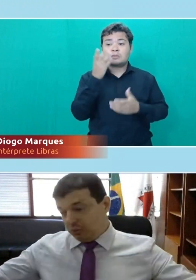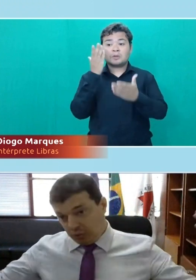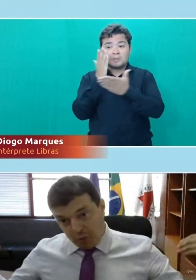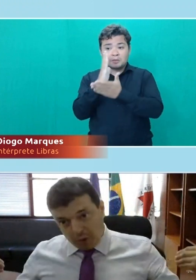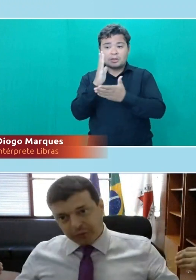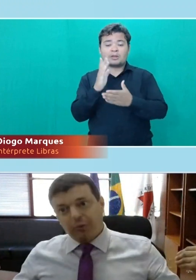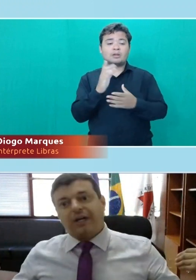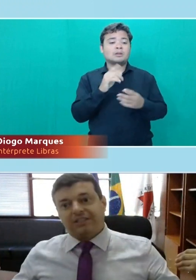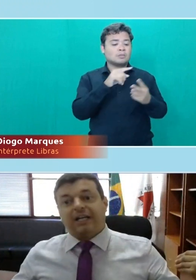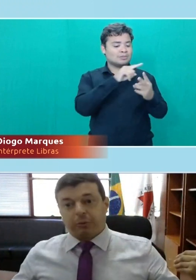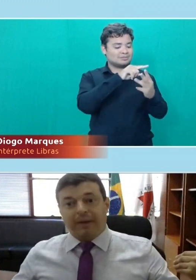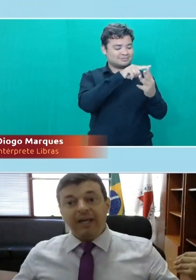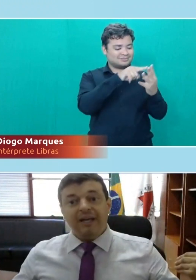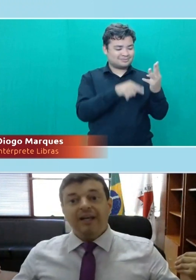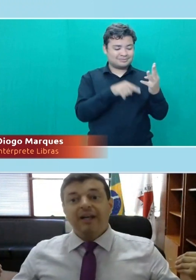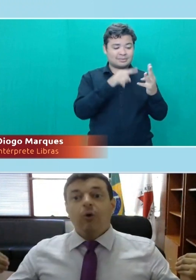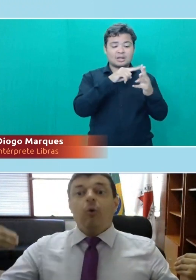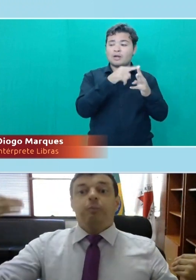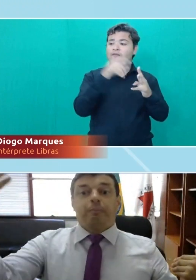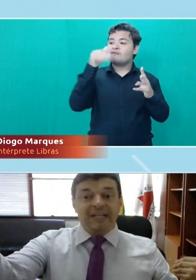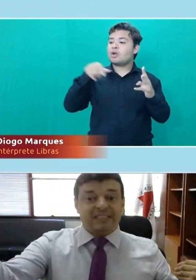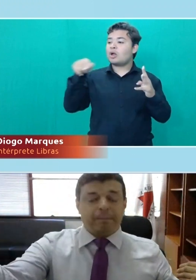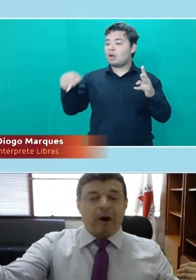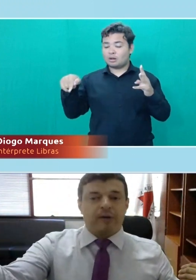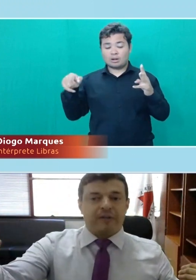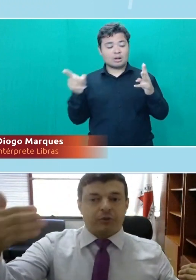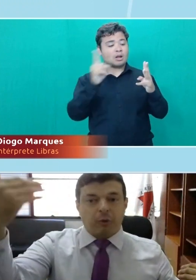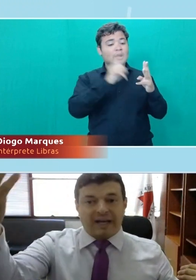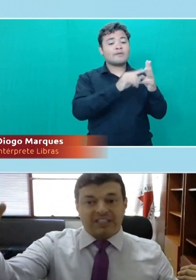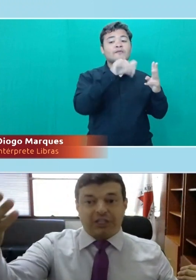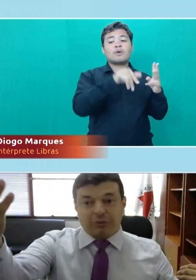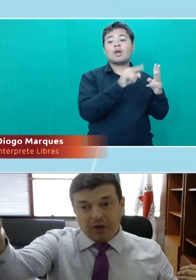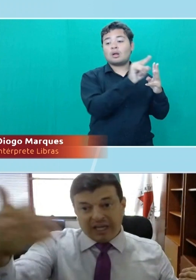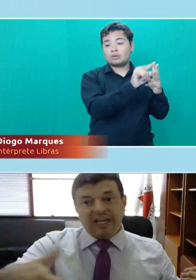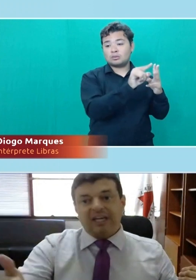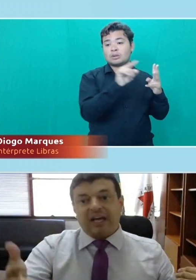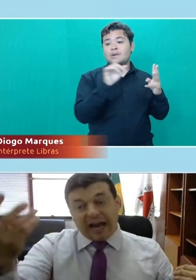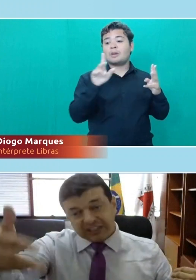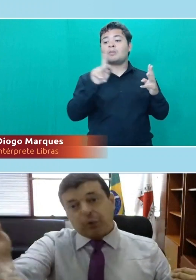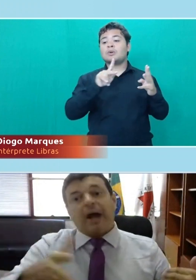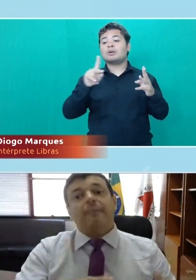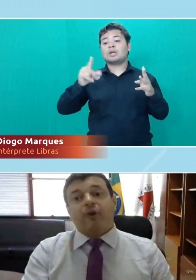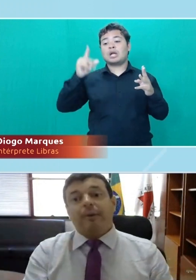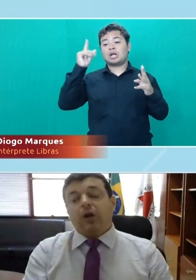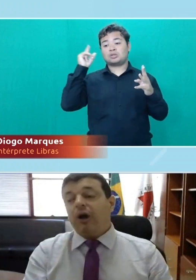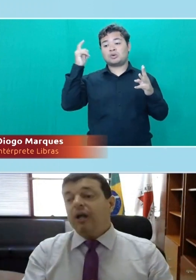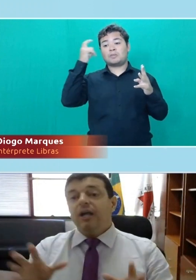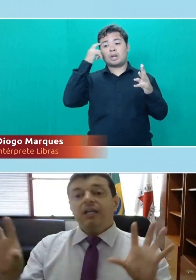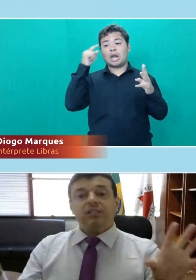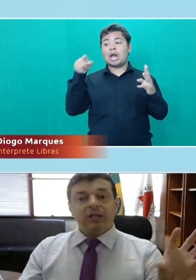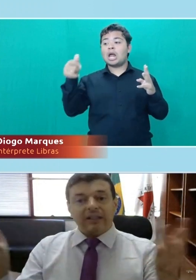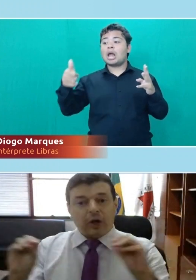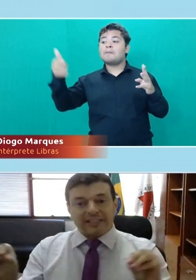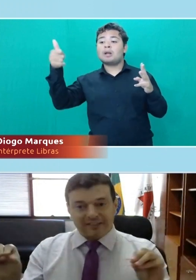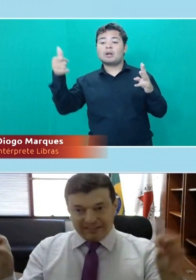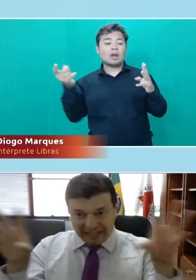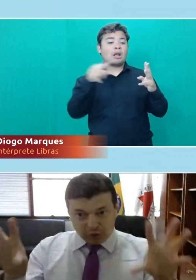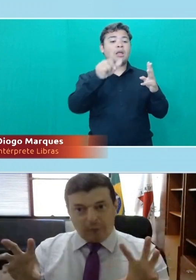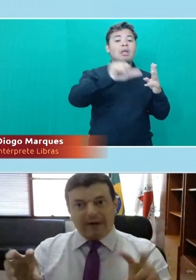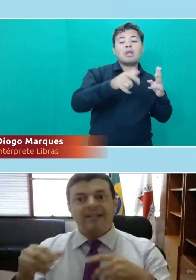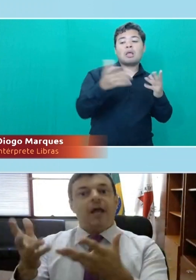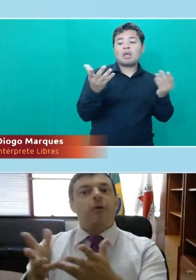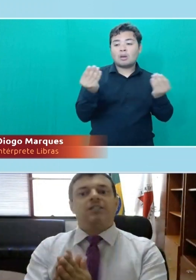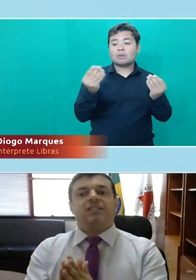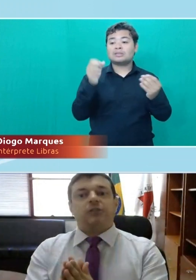votam no outro, no candidato B, o principal professor, mais antigo, queria, acha que o A foi melhor, e se a nota